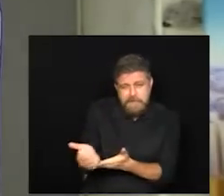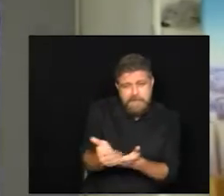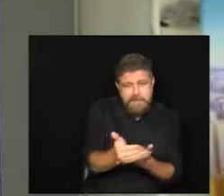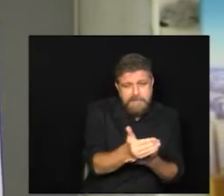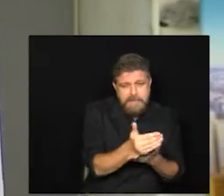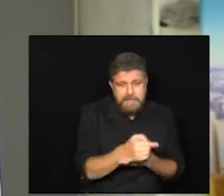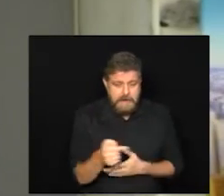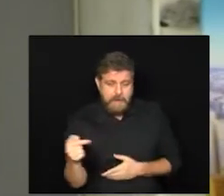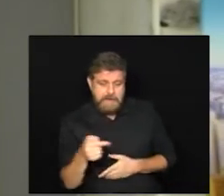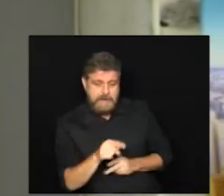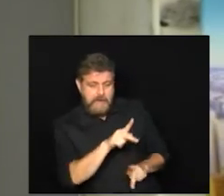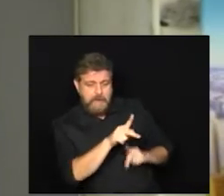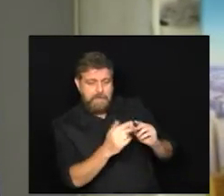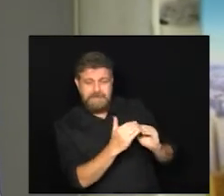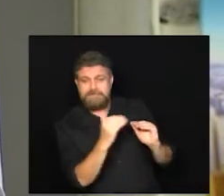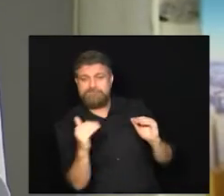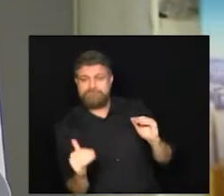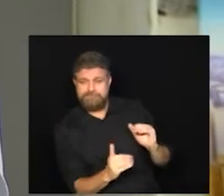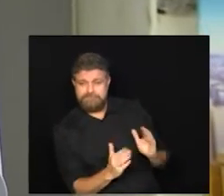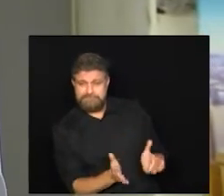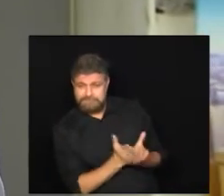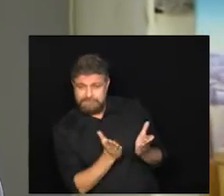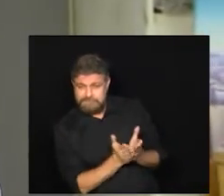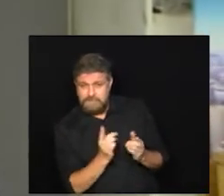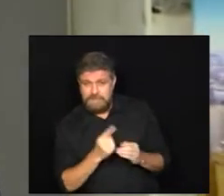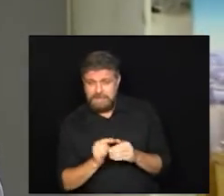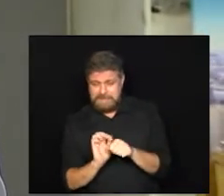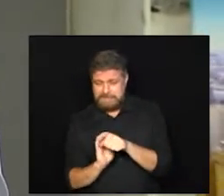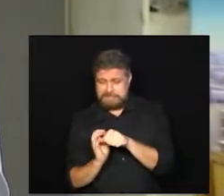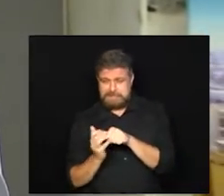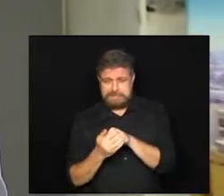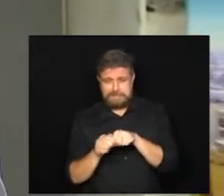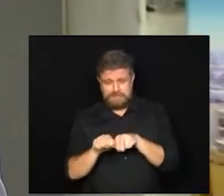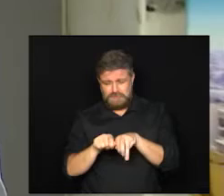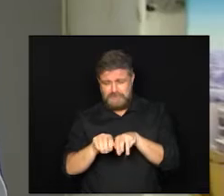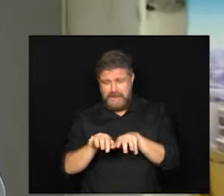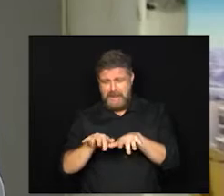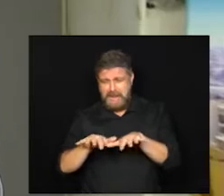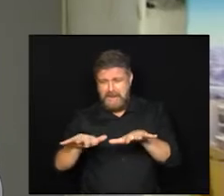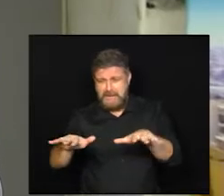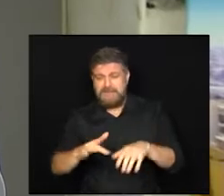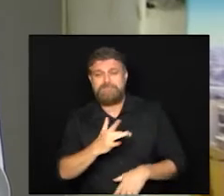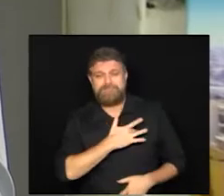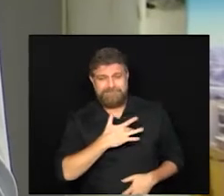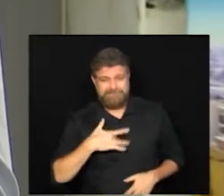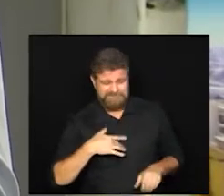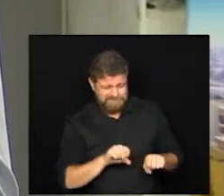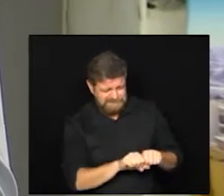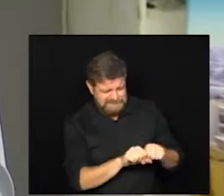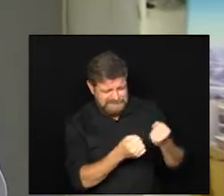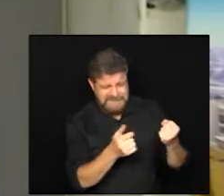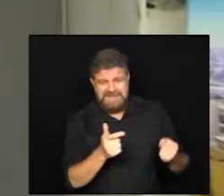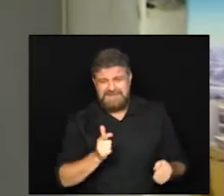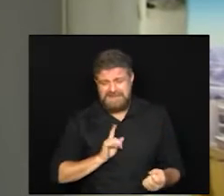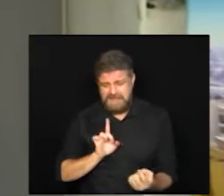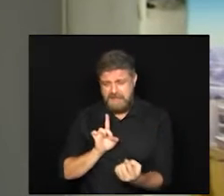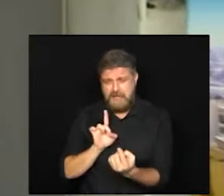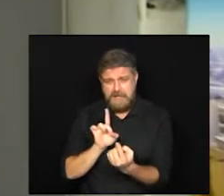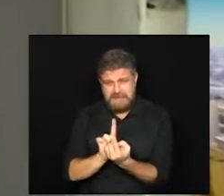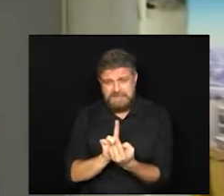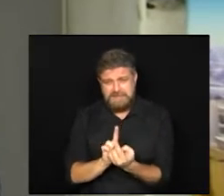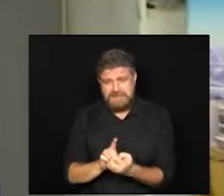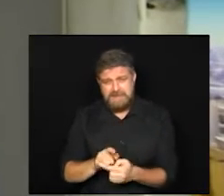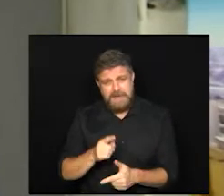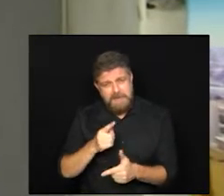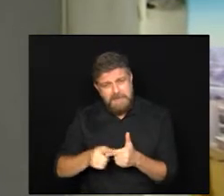população mais vulnerável da cidade de Campinas a pandemia ela traz reflexos na saúde traz reflexos no atendimento a casos